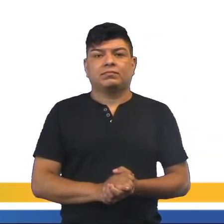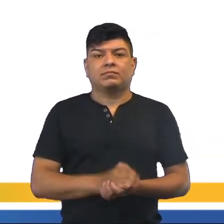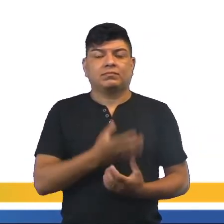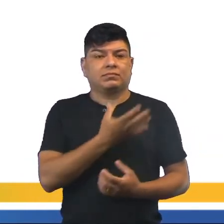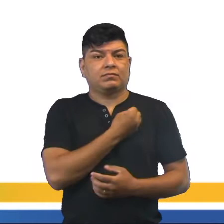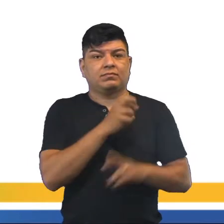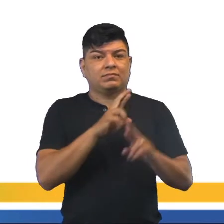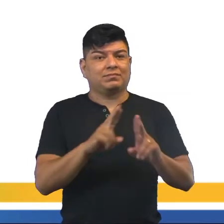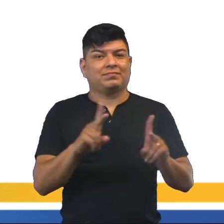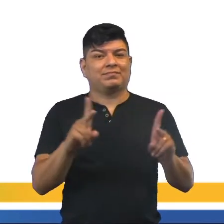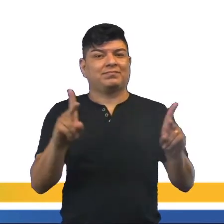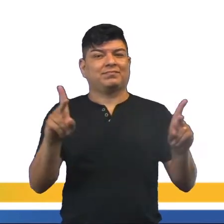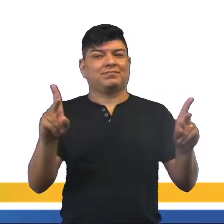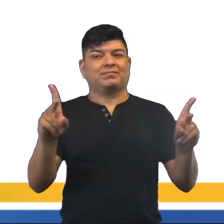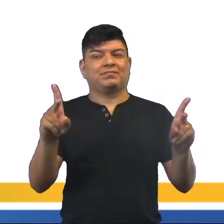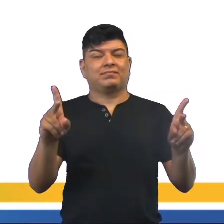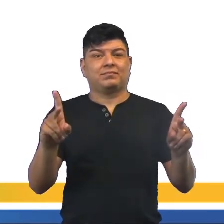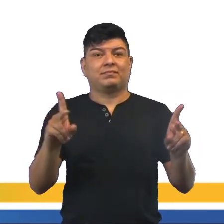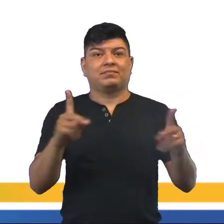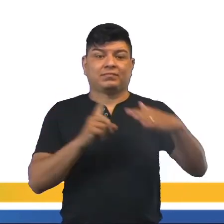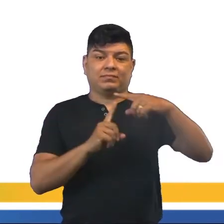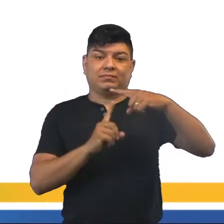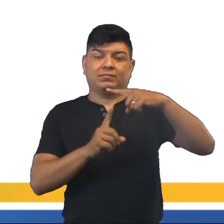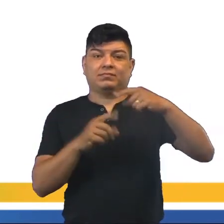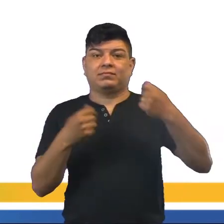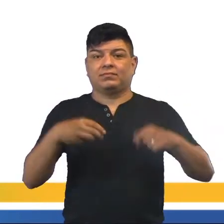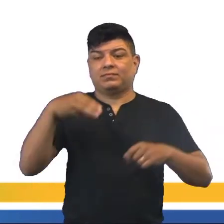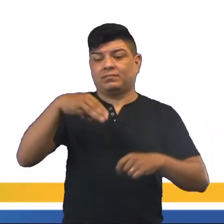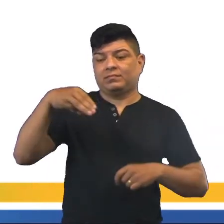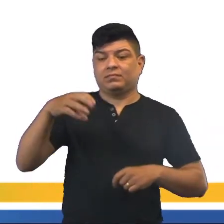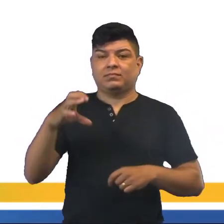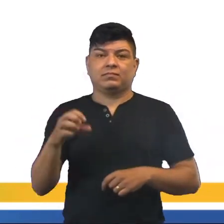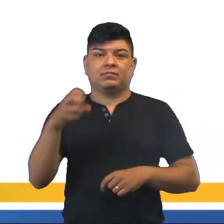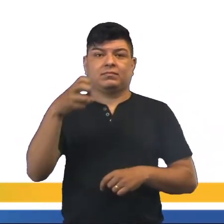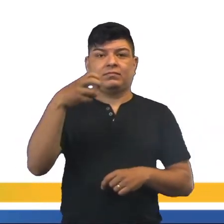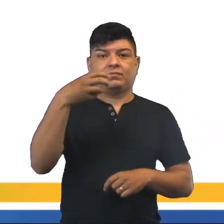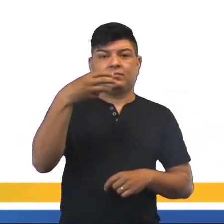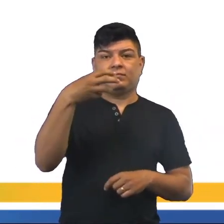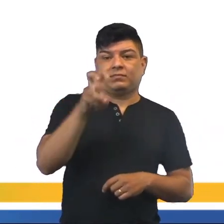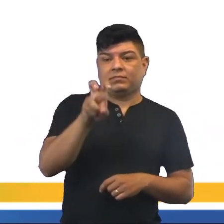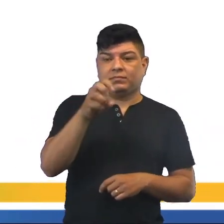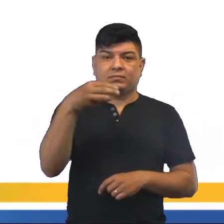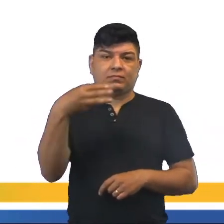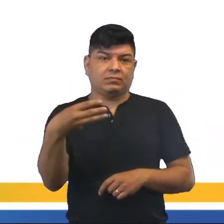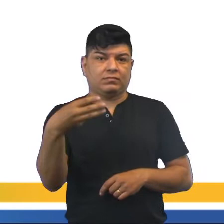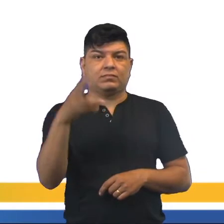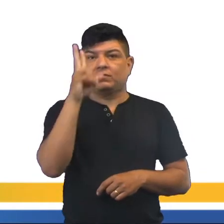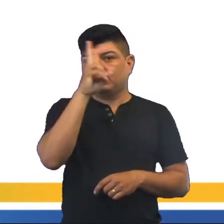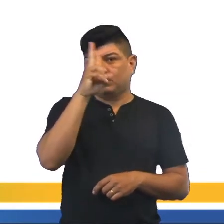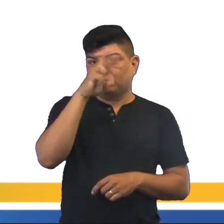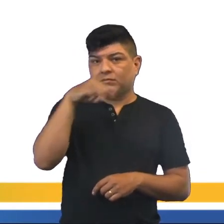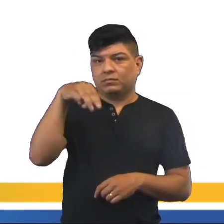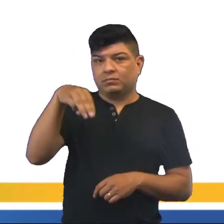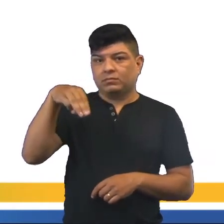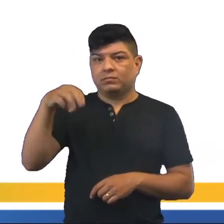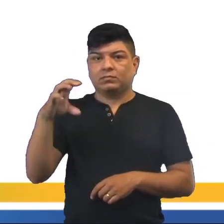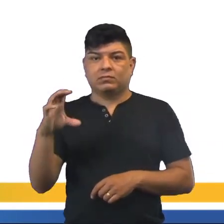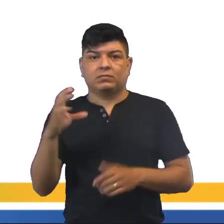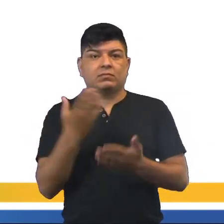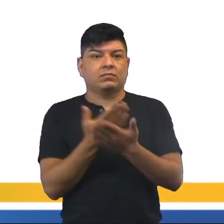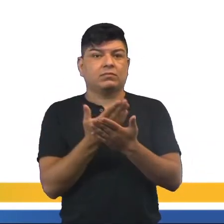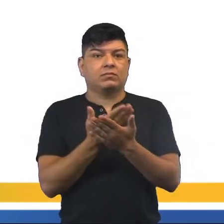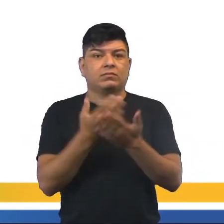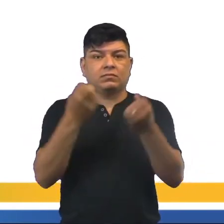são numeradores diferentes. Então, nós temos que tirar o MMC de 5 e 3, né? Lembrando que o MMC foram aulas